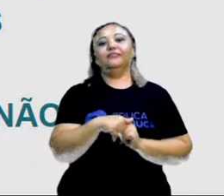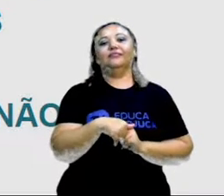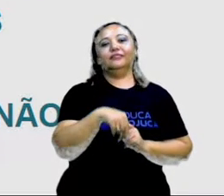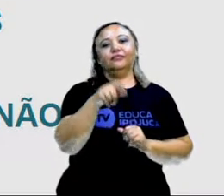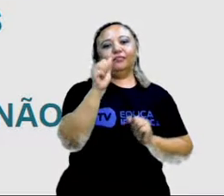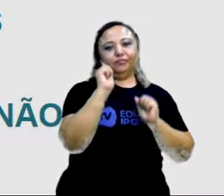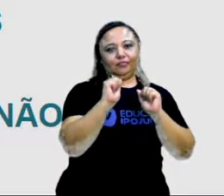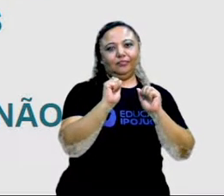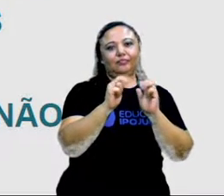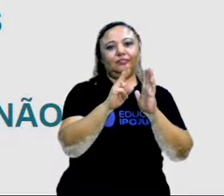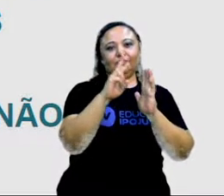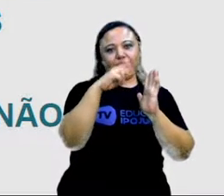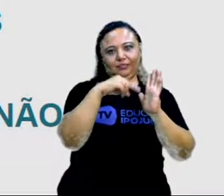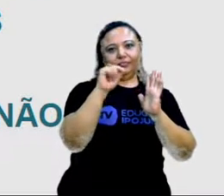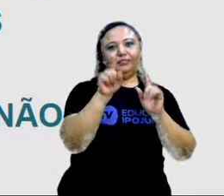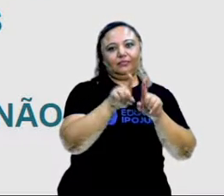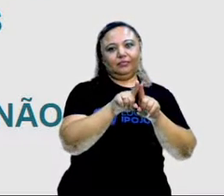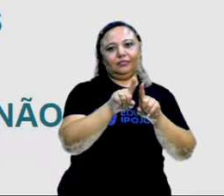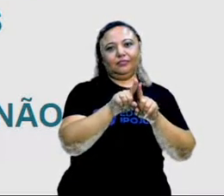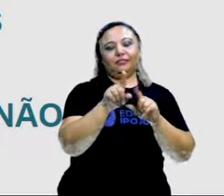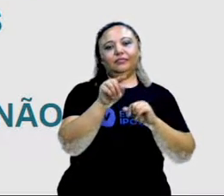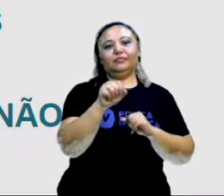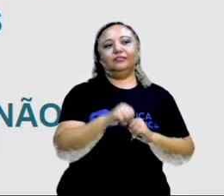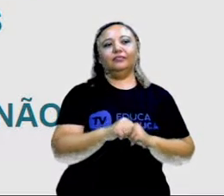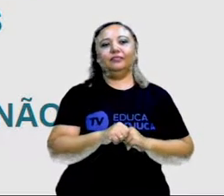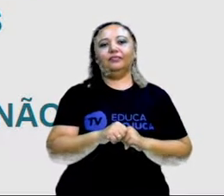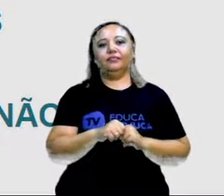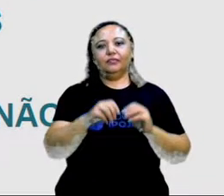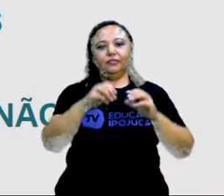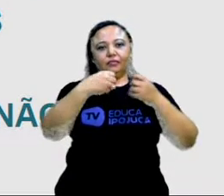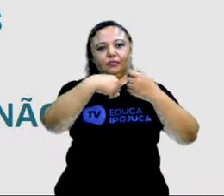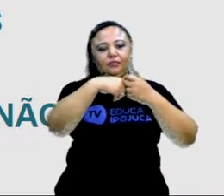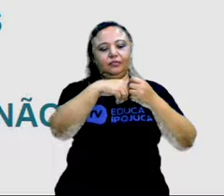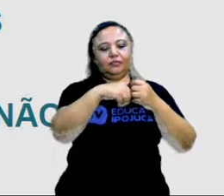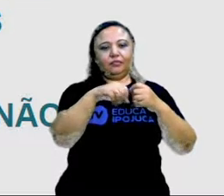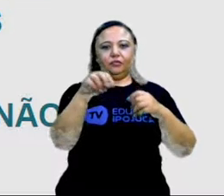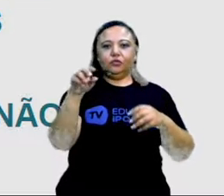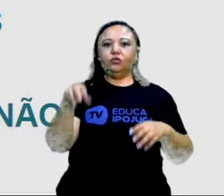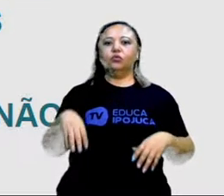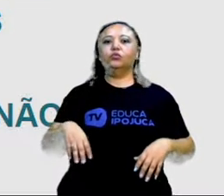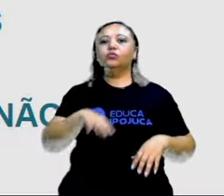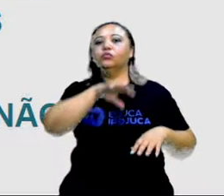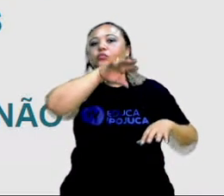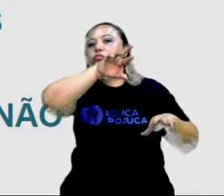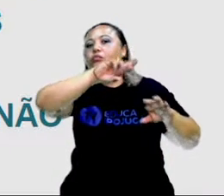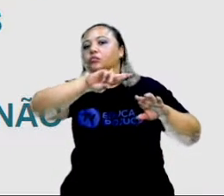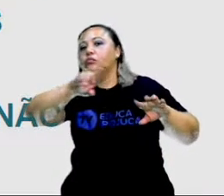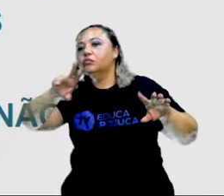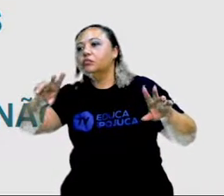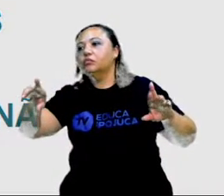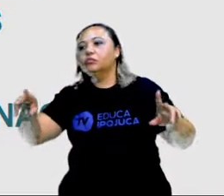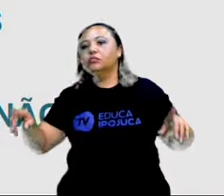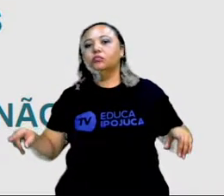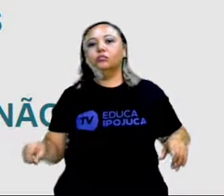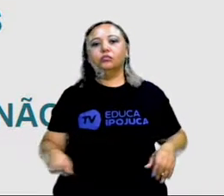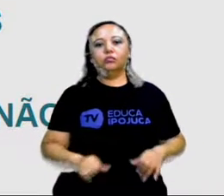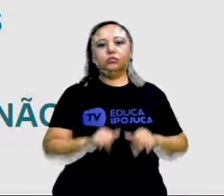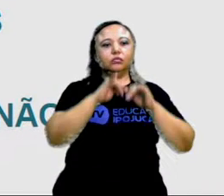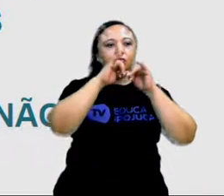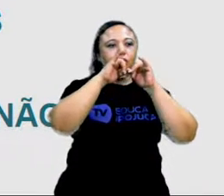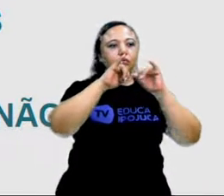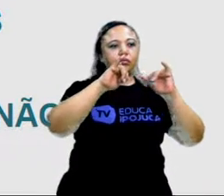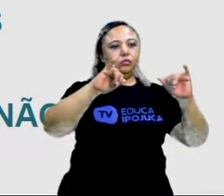para compreender. Festa no Céu. Entre os bichos da floresta espalhou-se uma